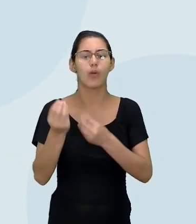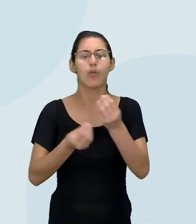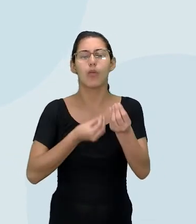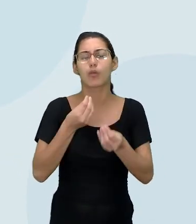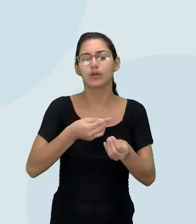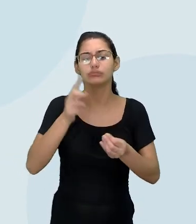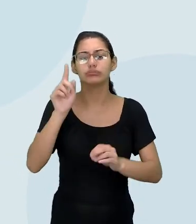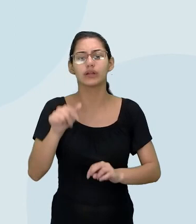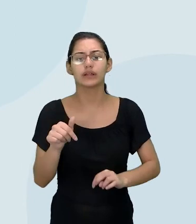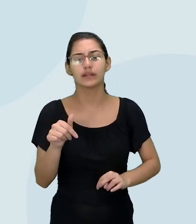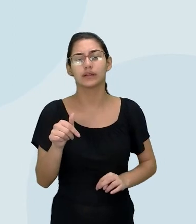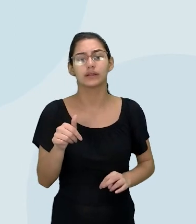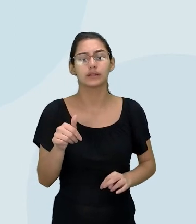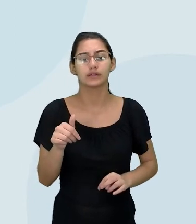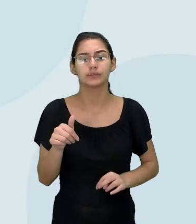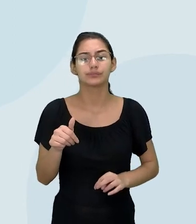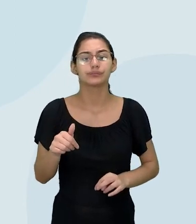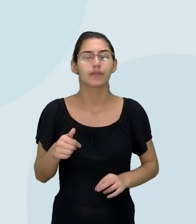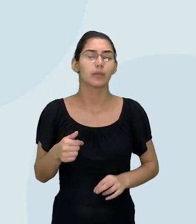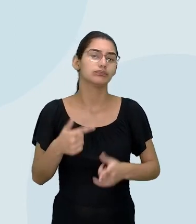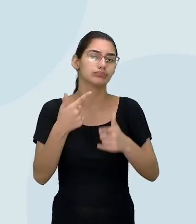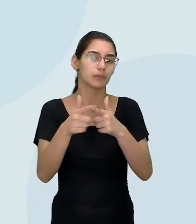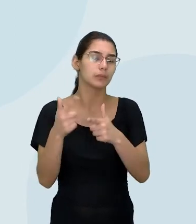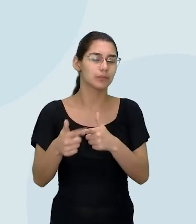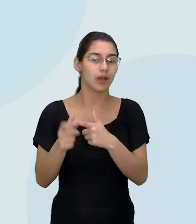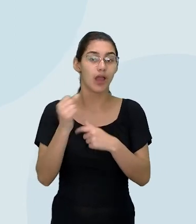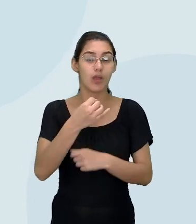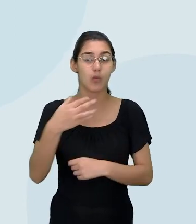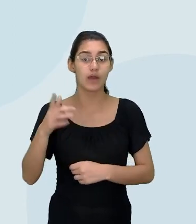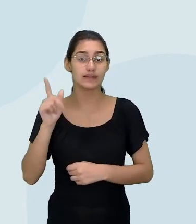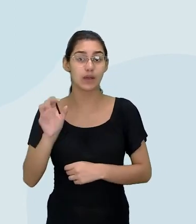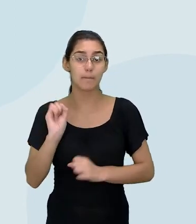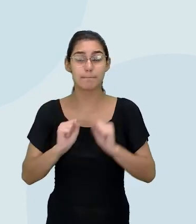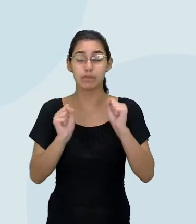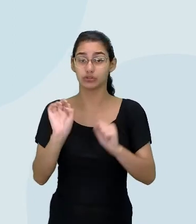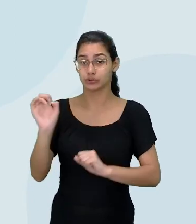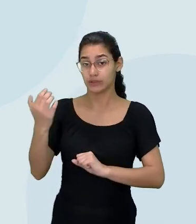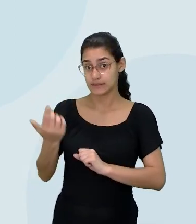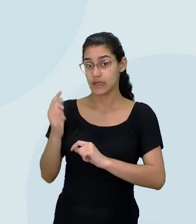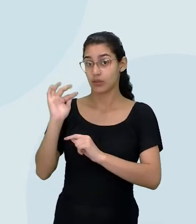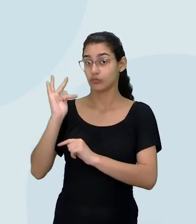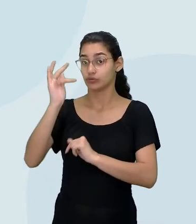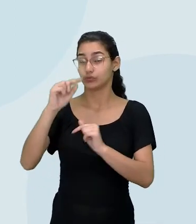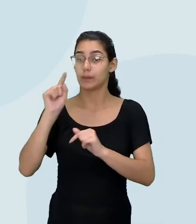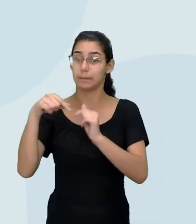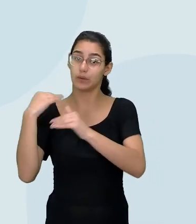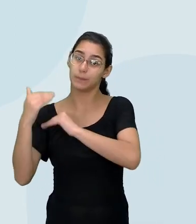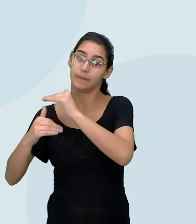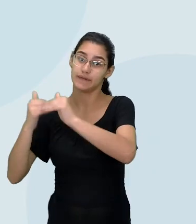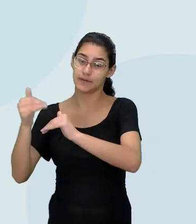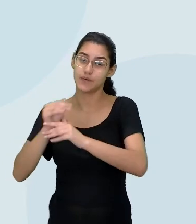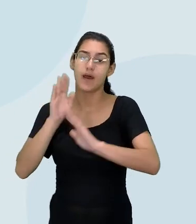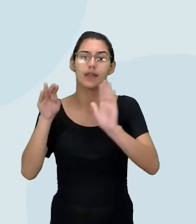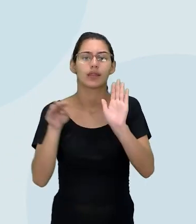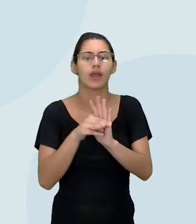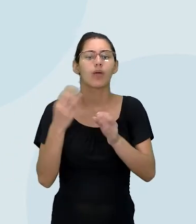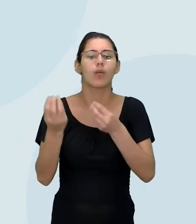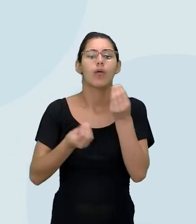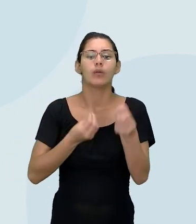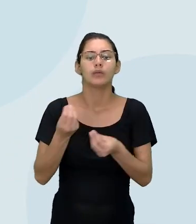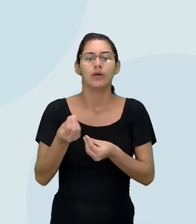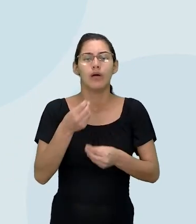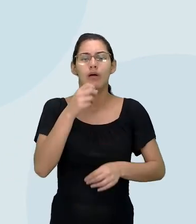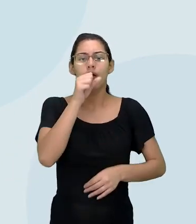isso tem um peso e quais são as consequências desse processo? Até que ponto